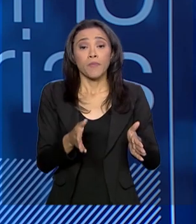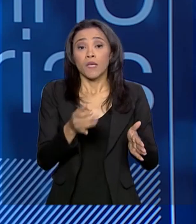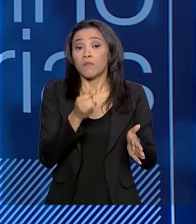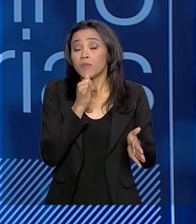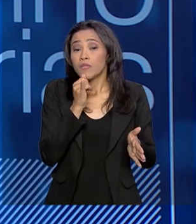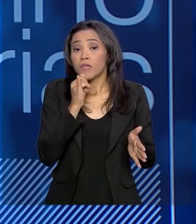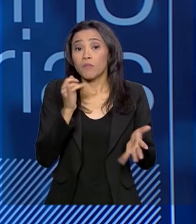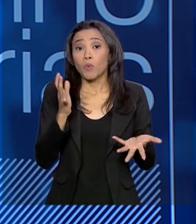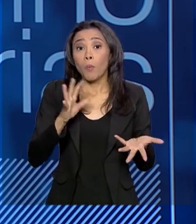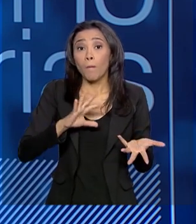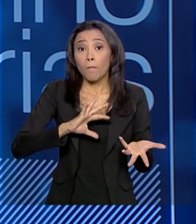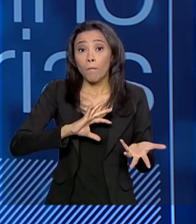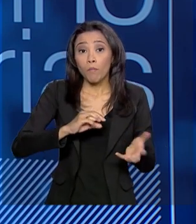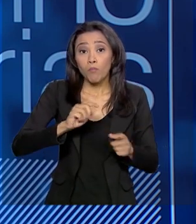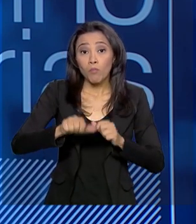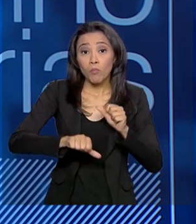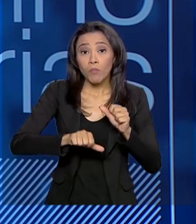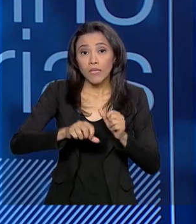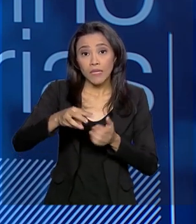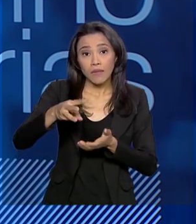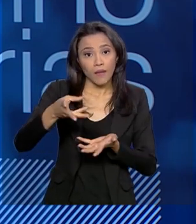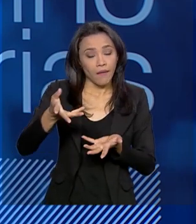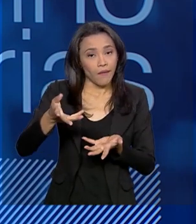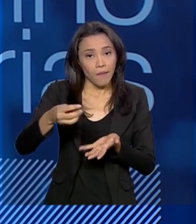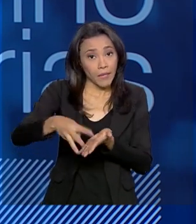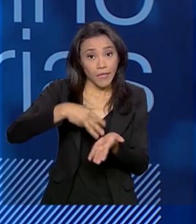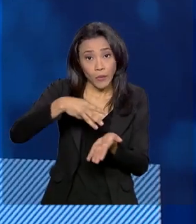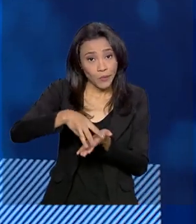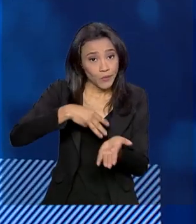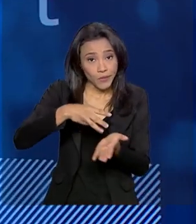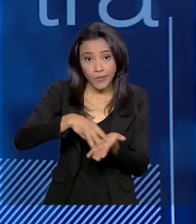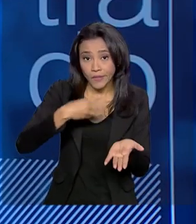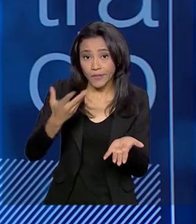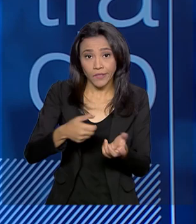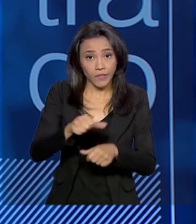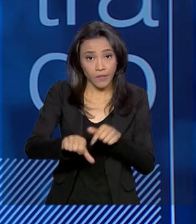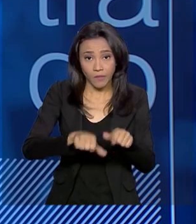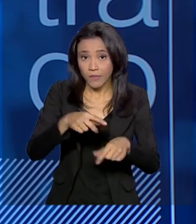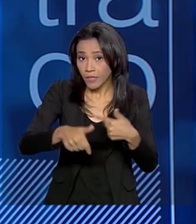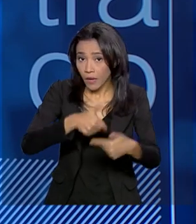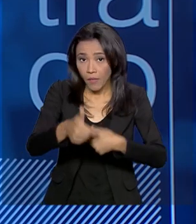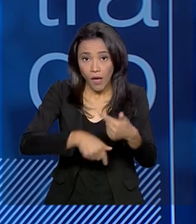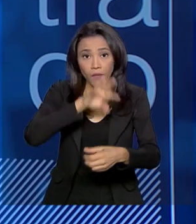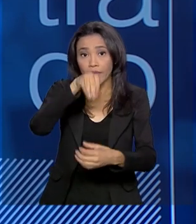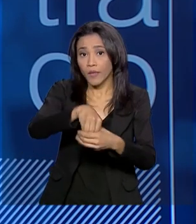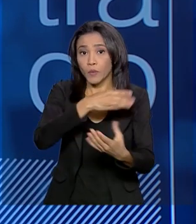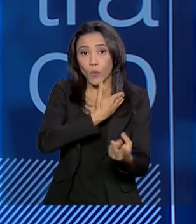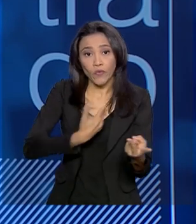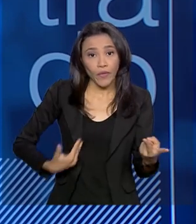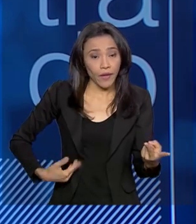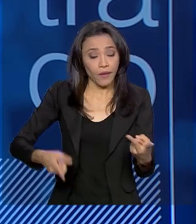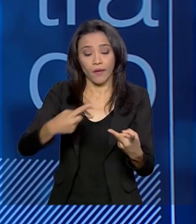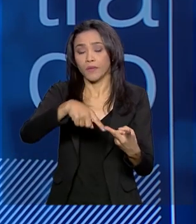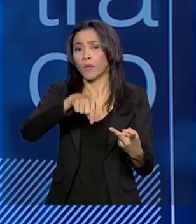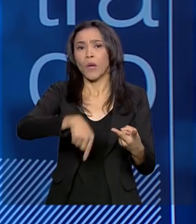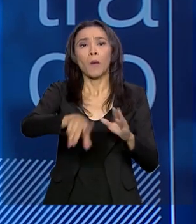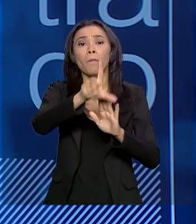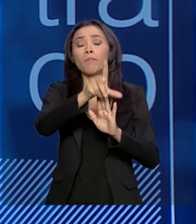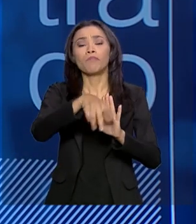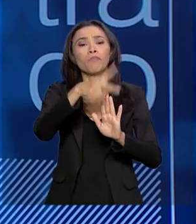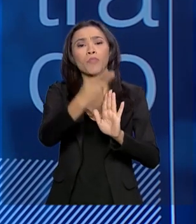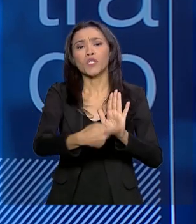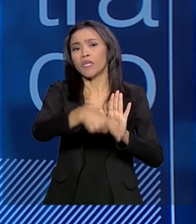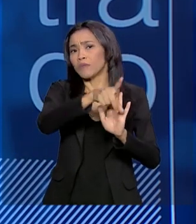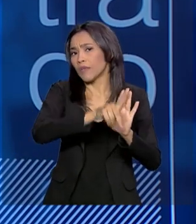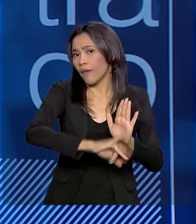mudanças de metodologia num setor governamental, projetos de lei que tem aí um input da academia,